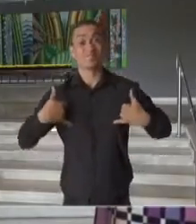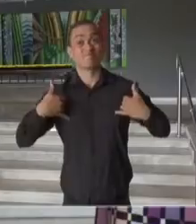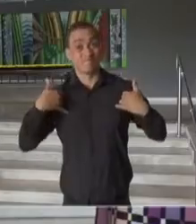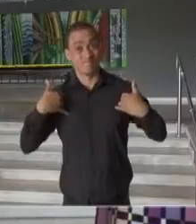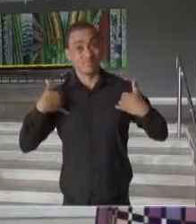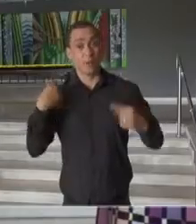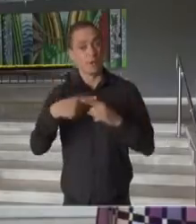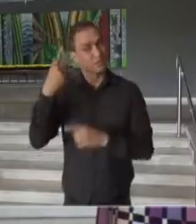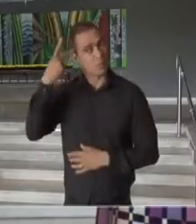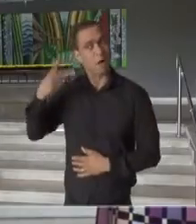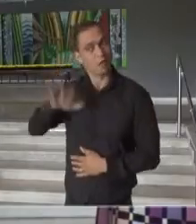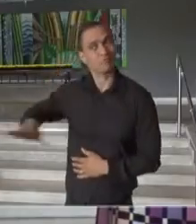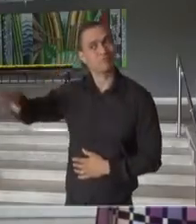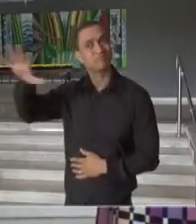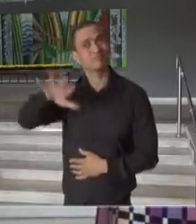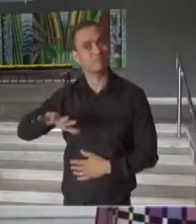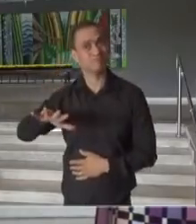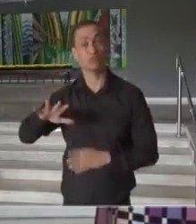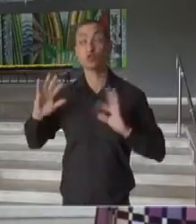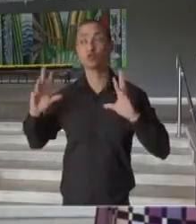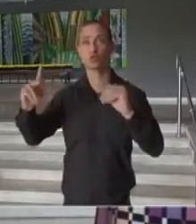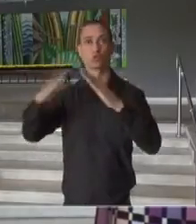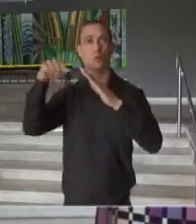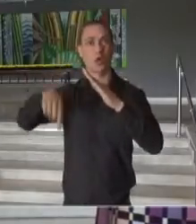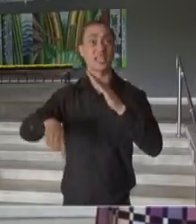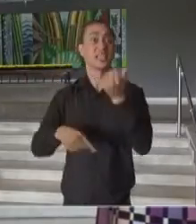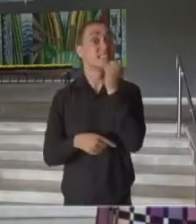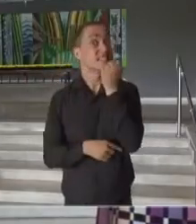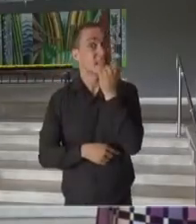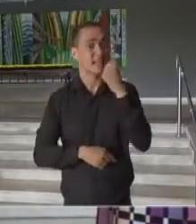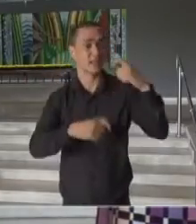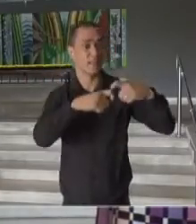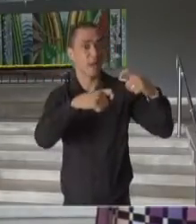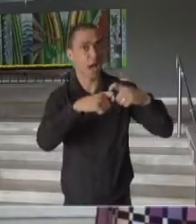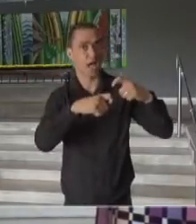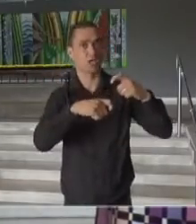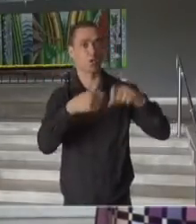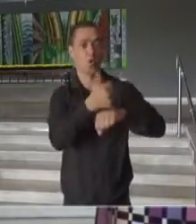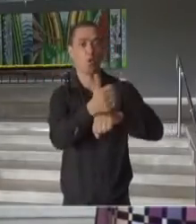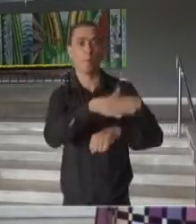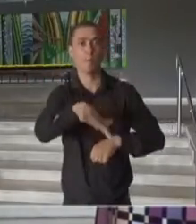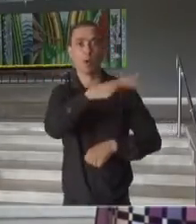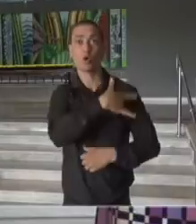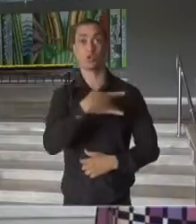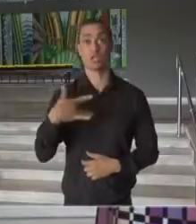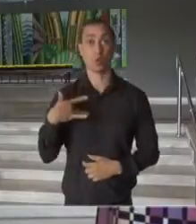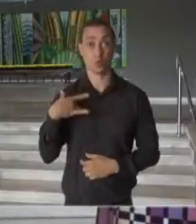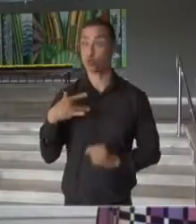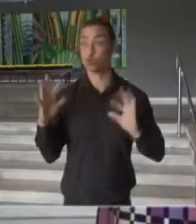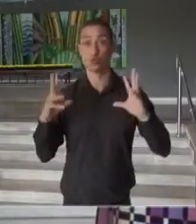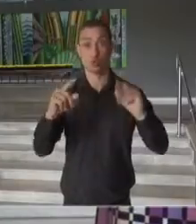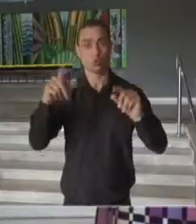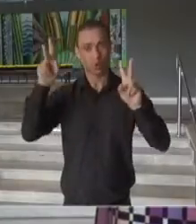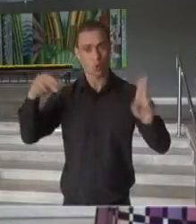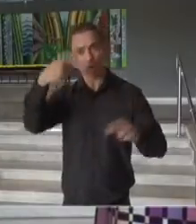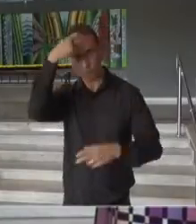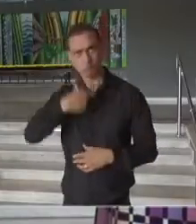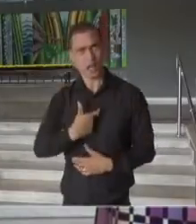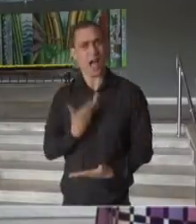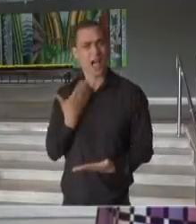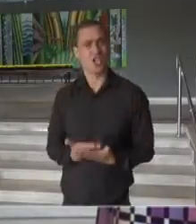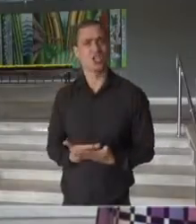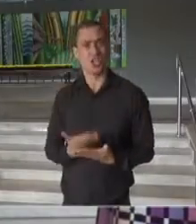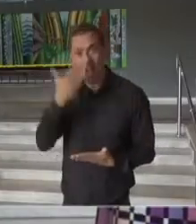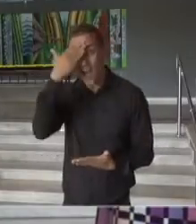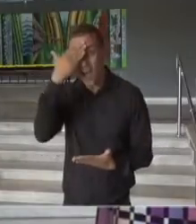em nome do Estado de São Paulo, em nome dos paulistas, em nome da ciência, da medicina, dos profissionais de saúde, daqueles que, como eu, acreditam